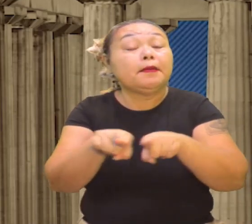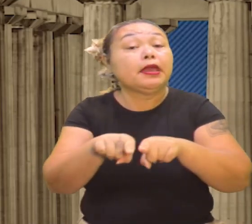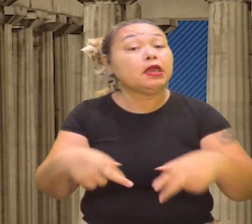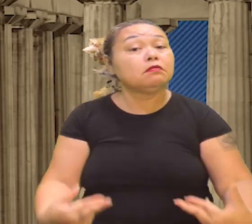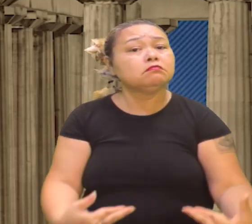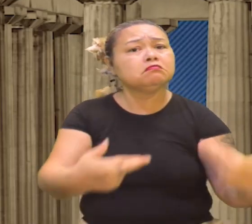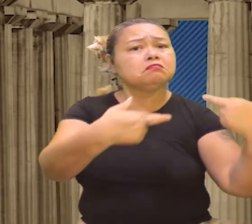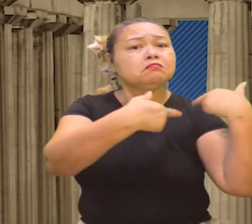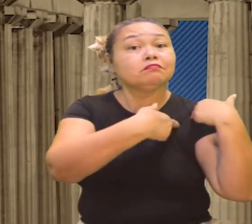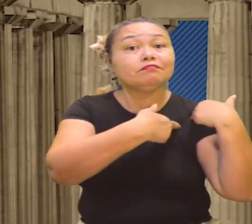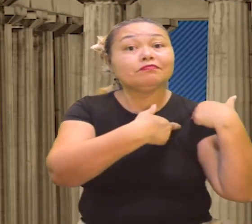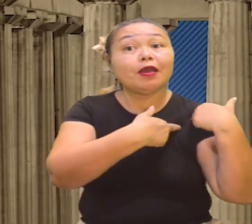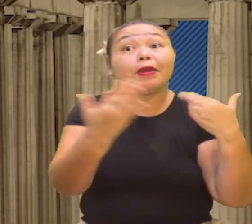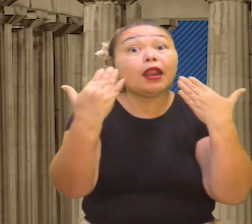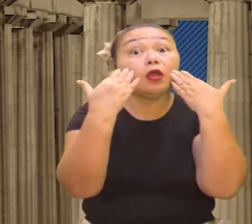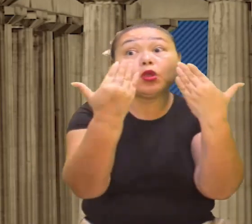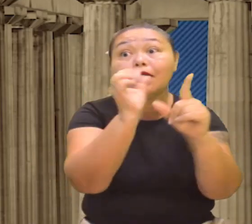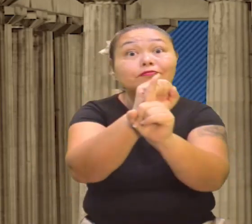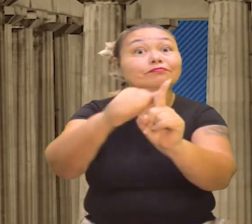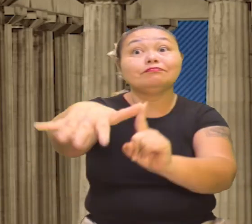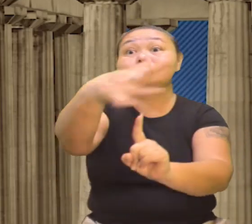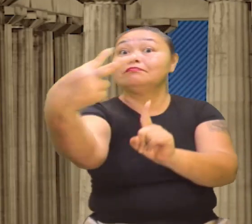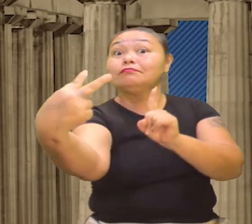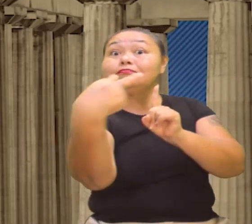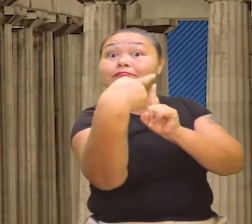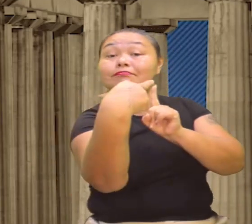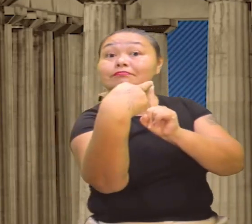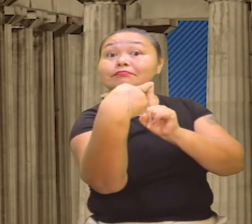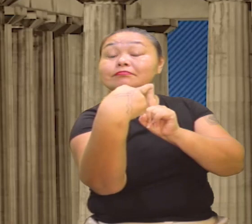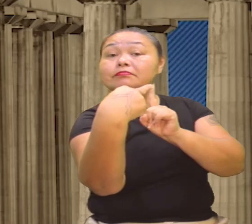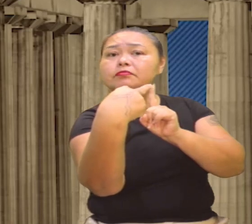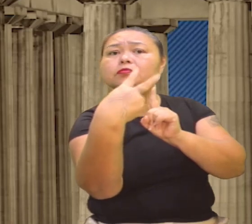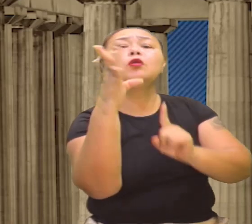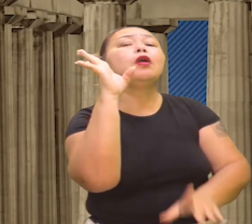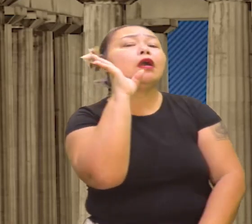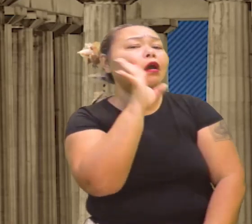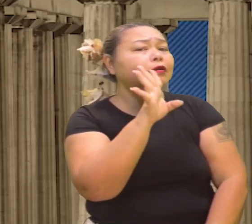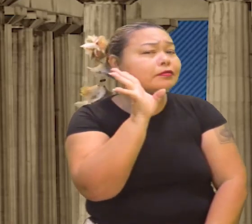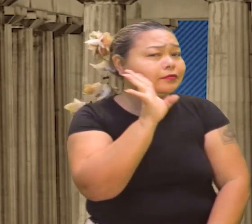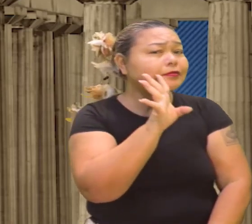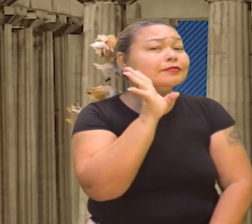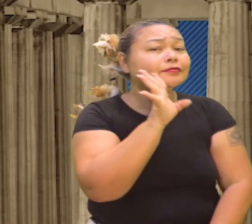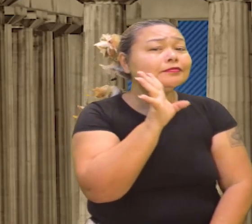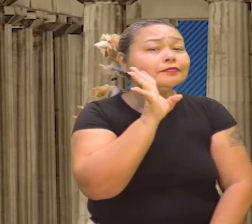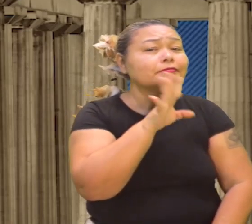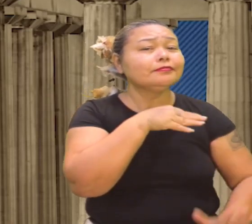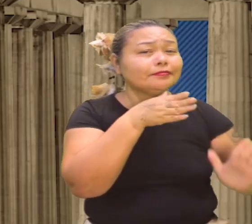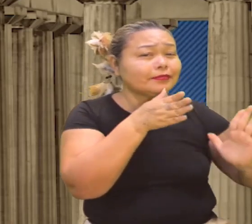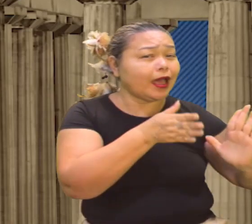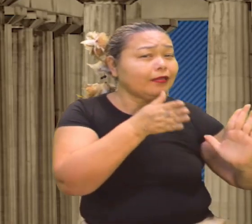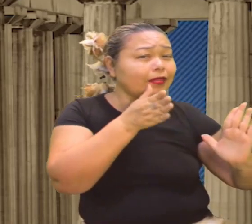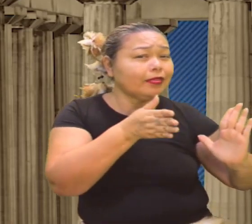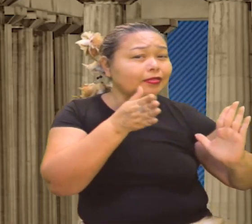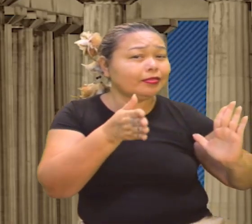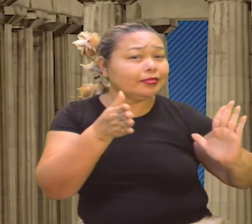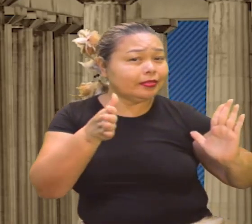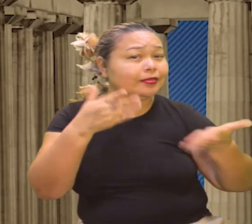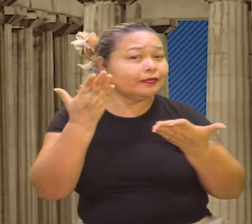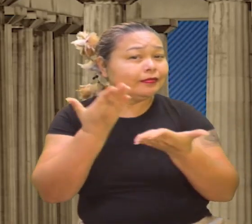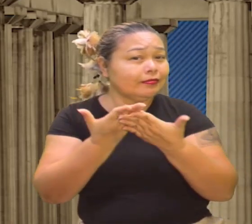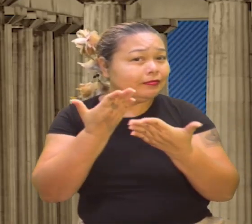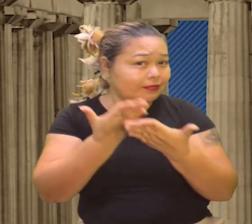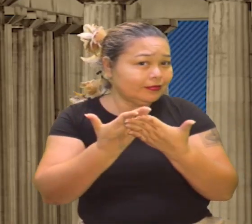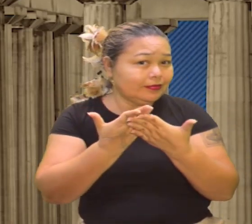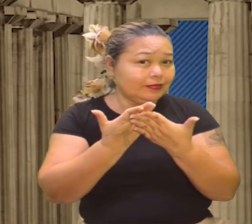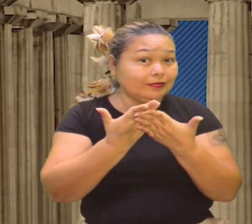perante o que? A sociedade, tá? Olha só que legal o nosso, as nossas unidades de estudos.